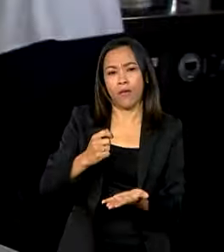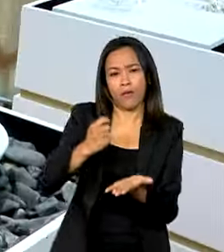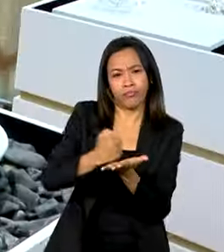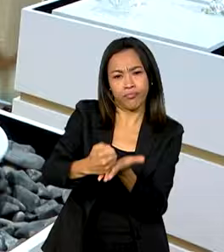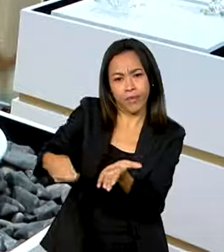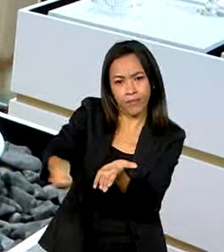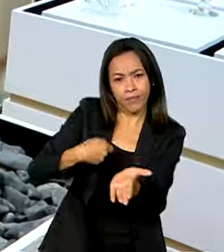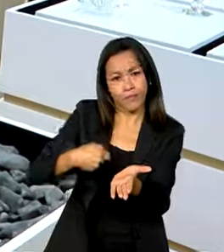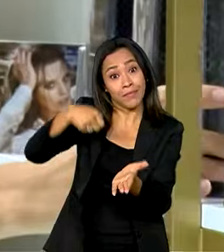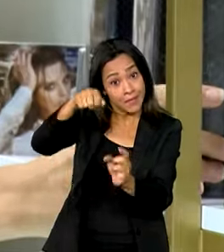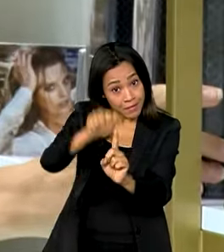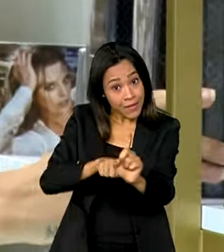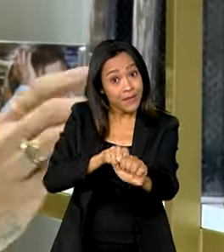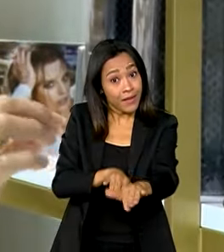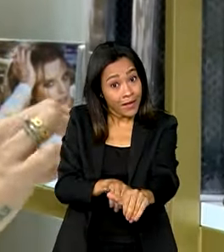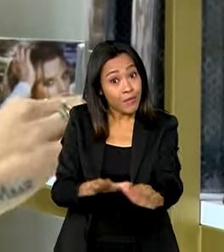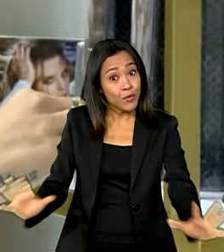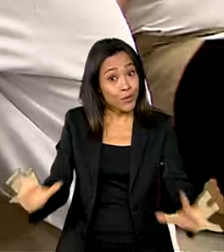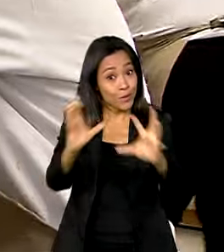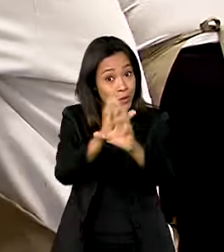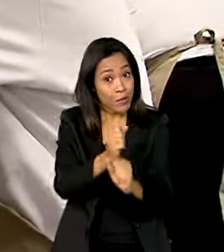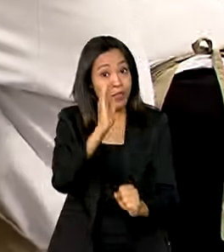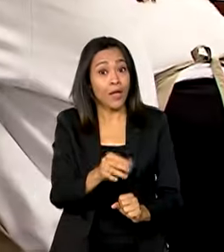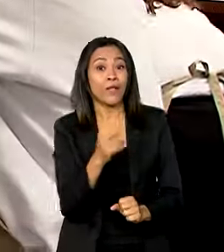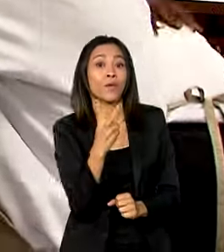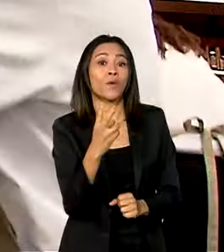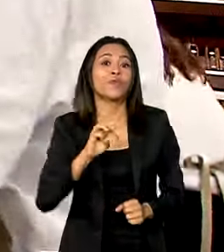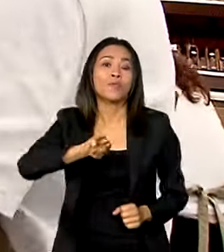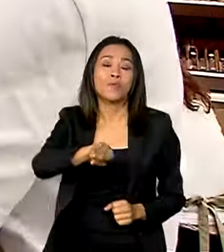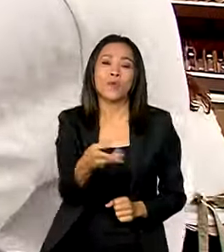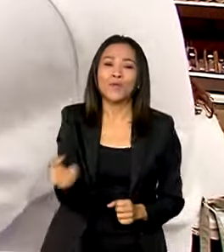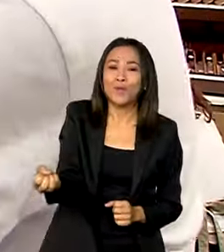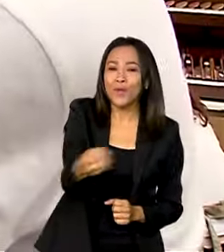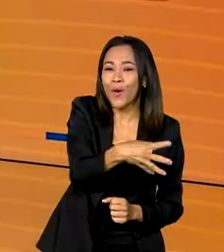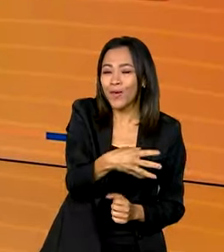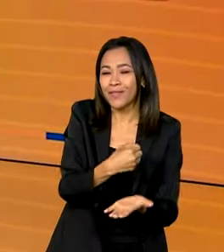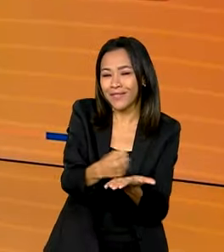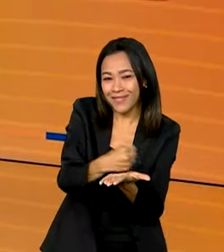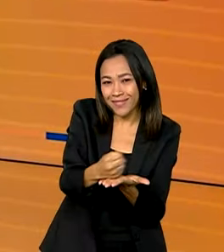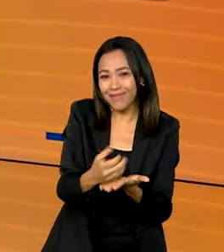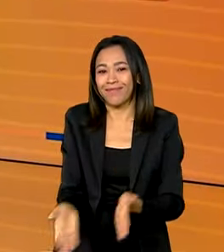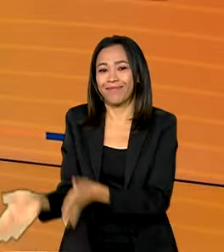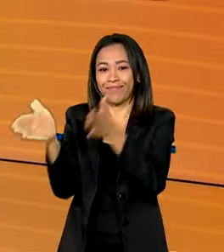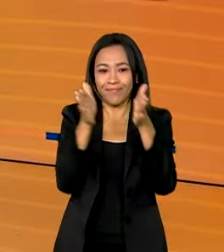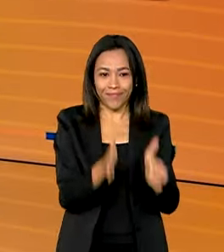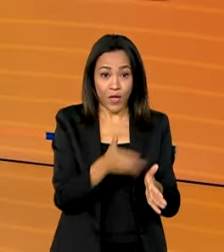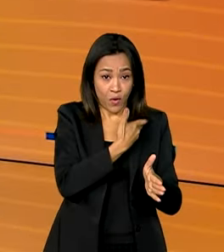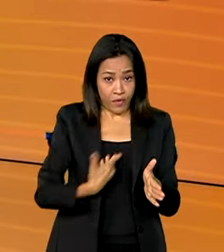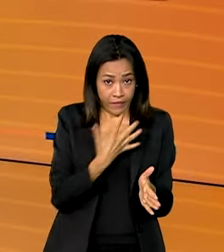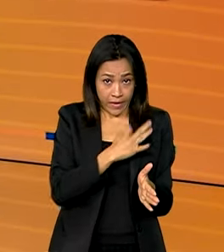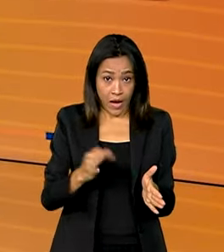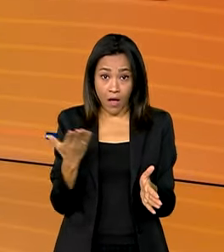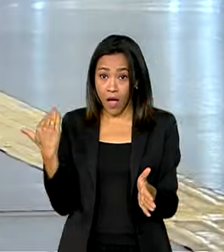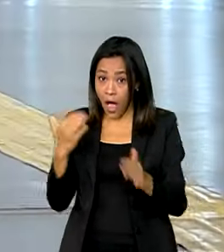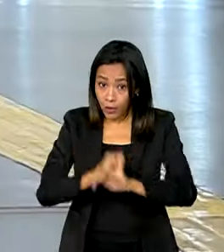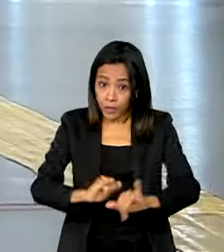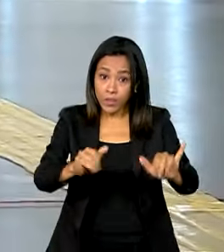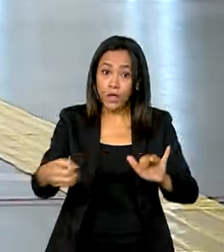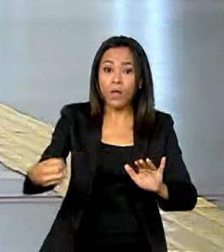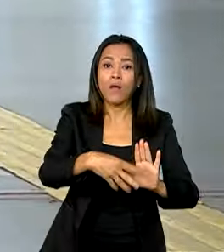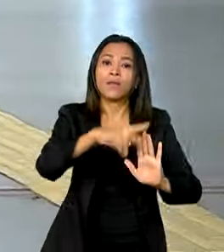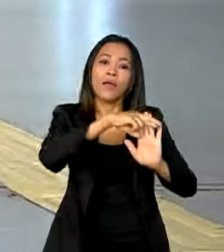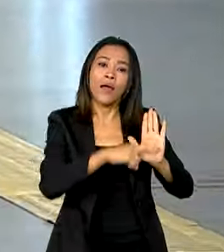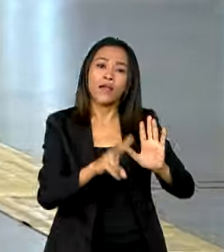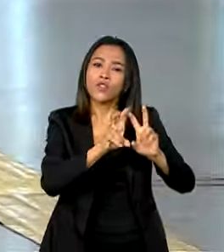assinada em setembro. O ano já soma quase 2 milhões de novos postos de trabalho. Governo federal anuncia novas regras